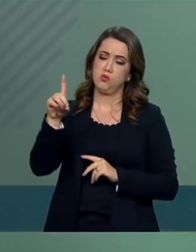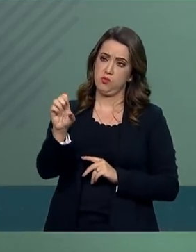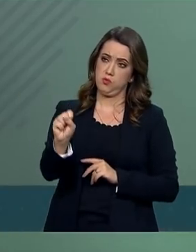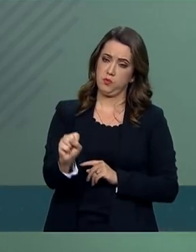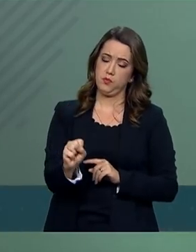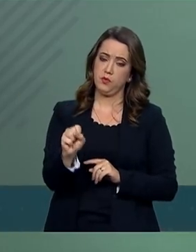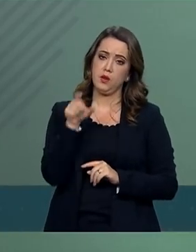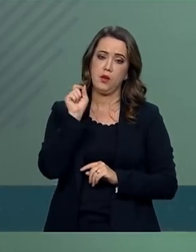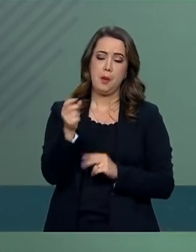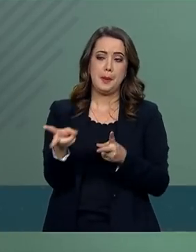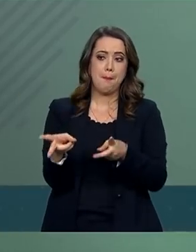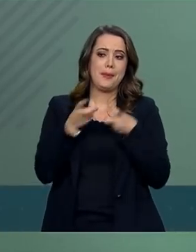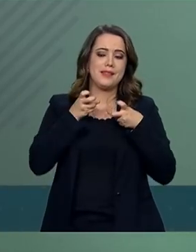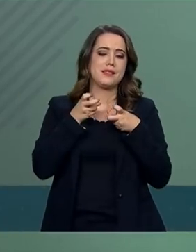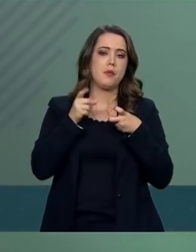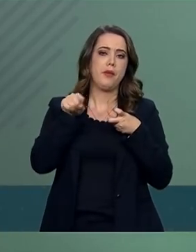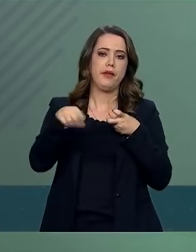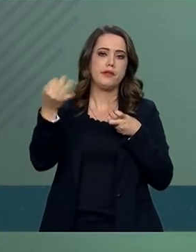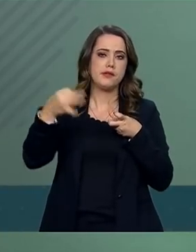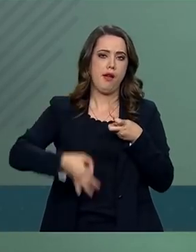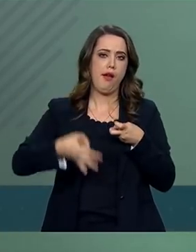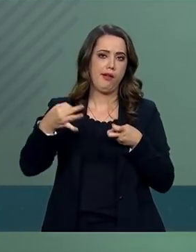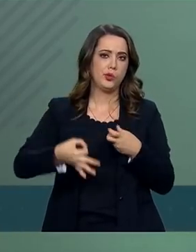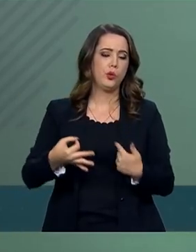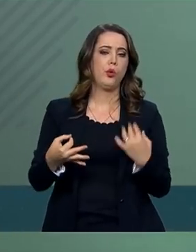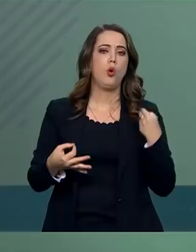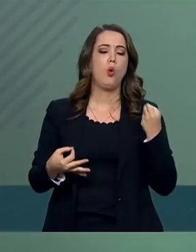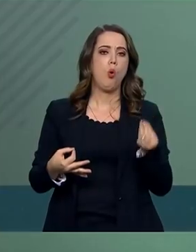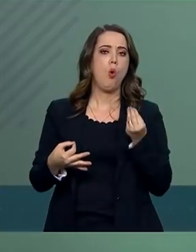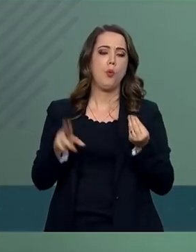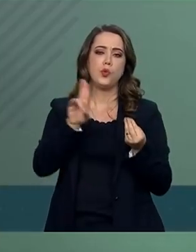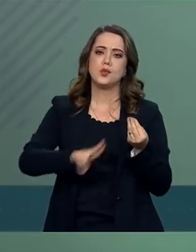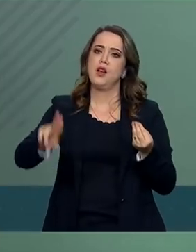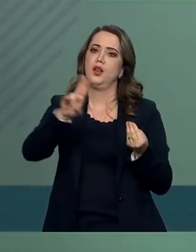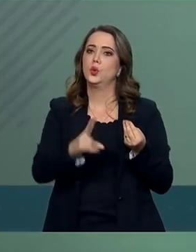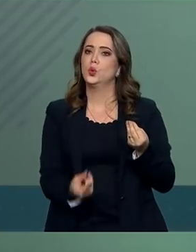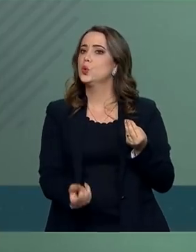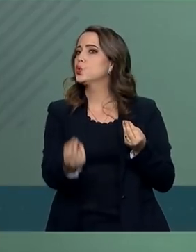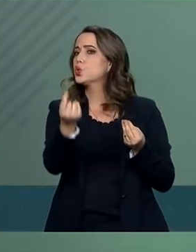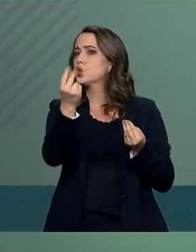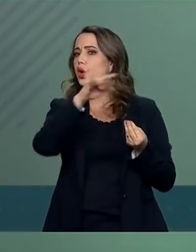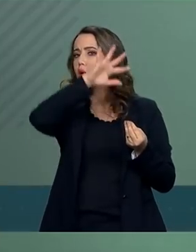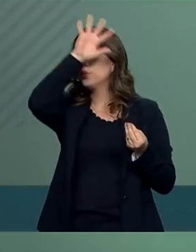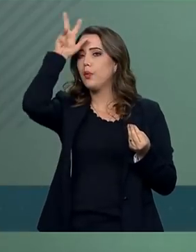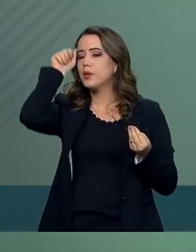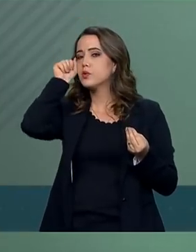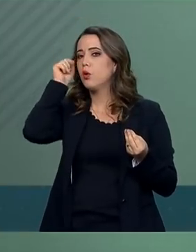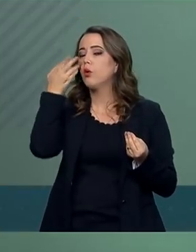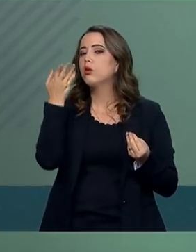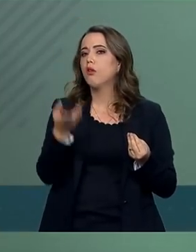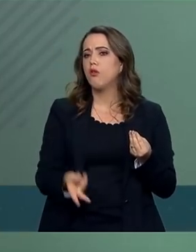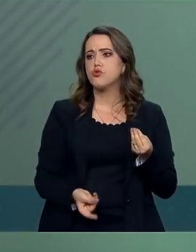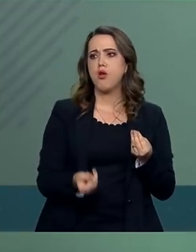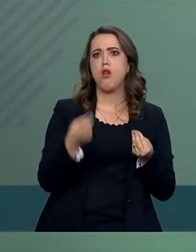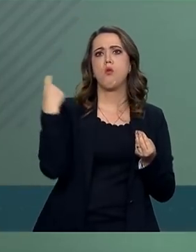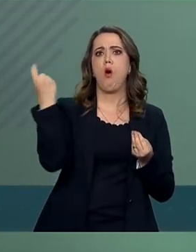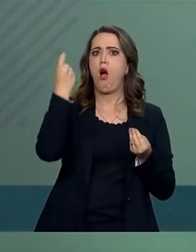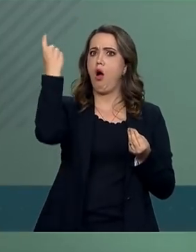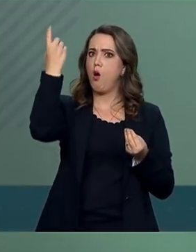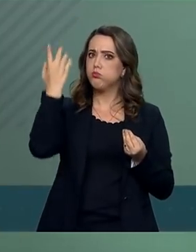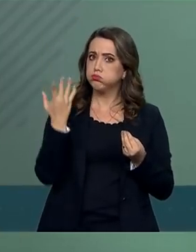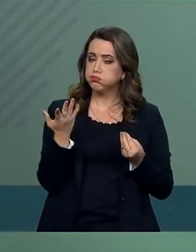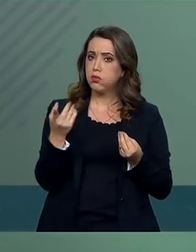para identificar efetivamente o como é utilizado tamanha quantidade de dinheiro e,